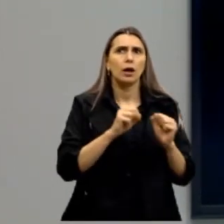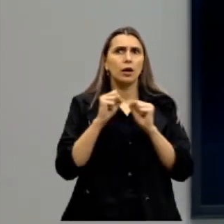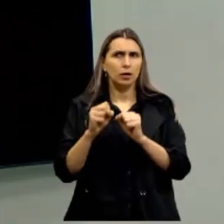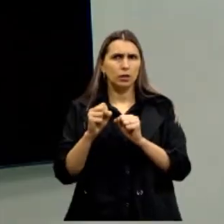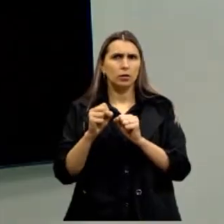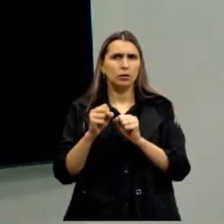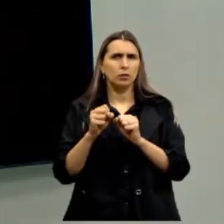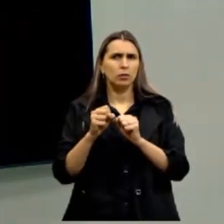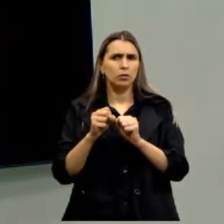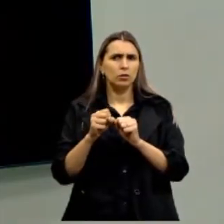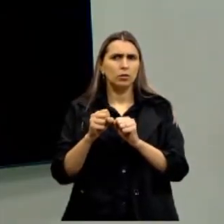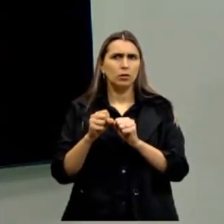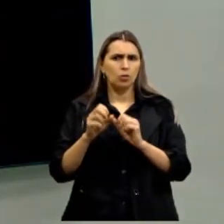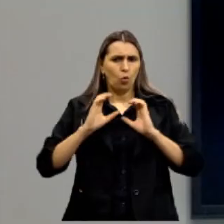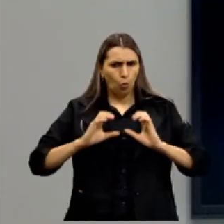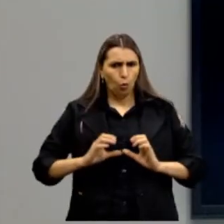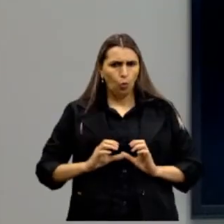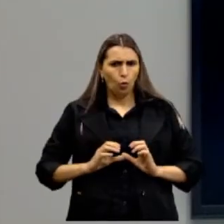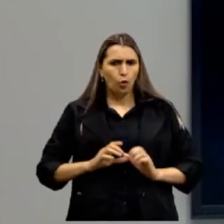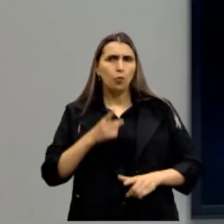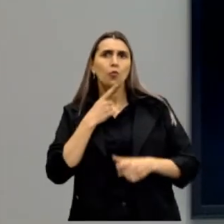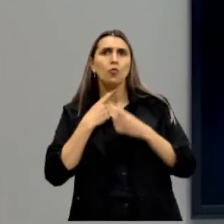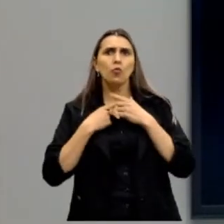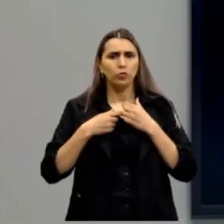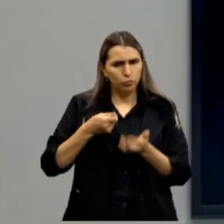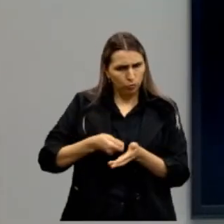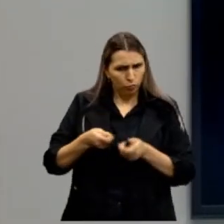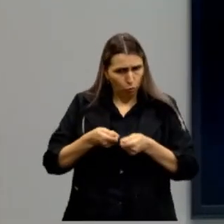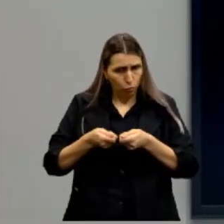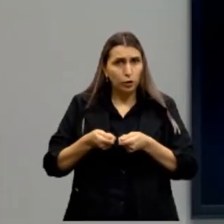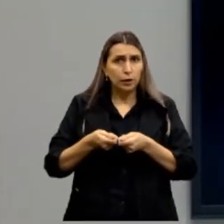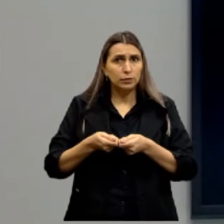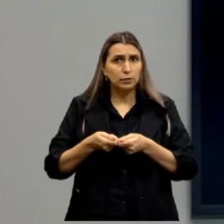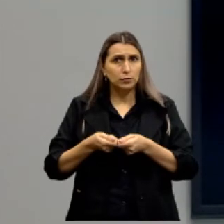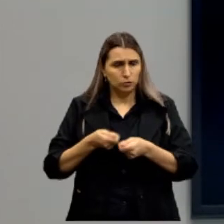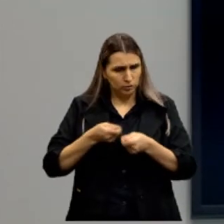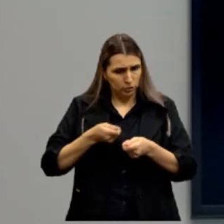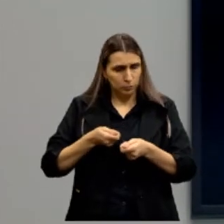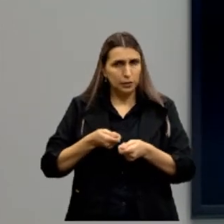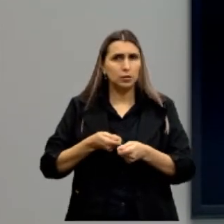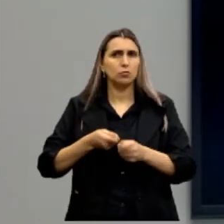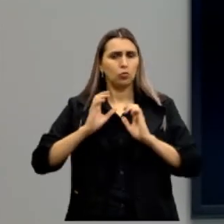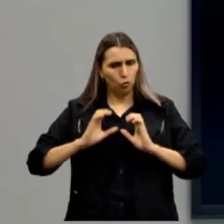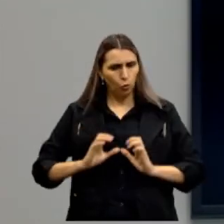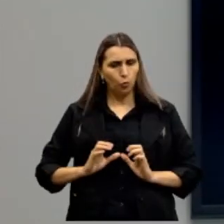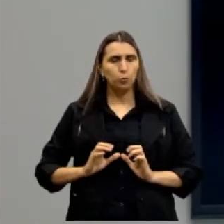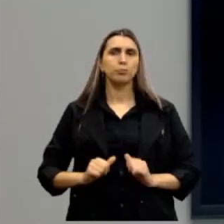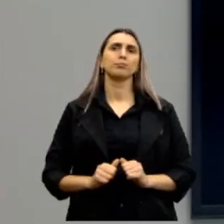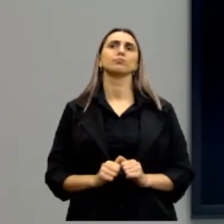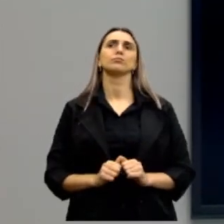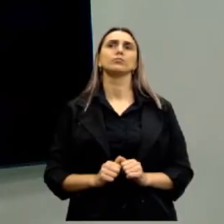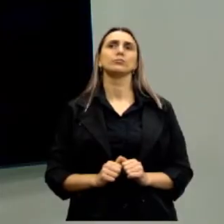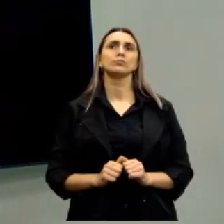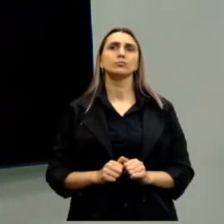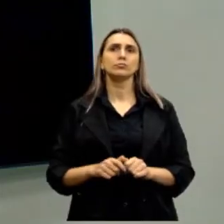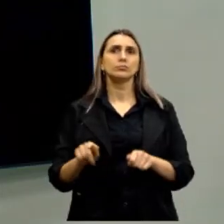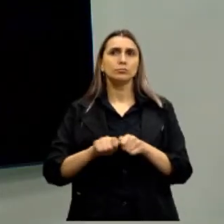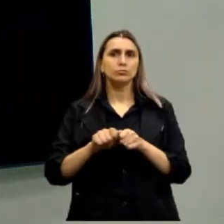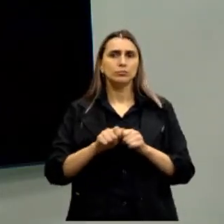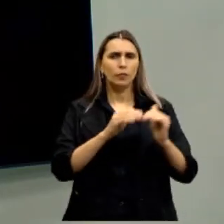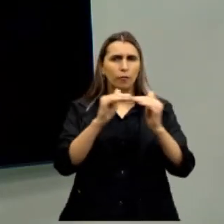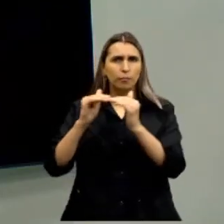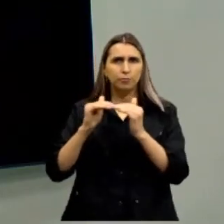subjuga o corpo e os desejos do indivíduo, ou seja, o disciplinador, disciplina, disciplina, disciplina, estabelecendo